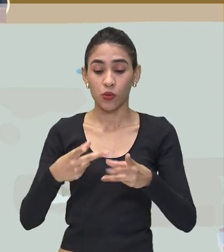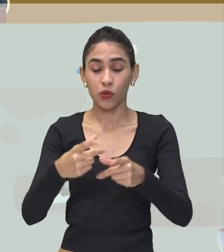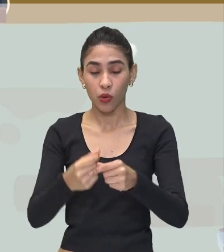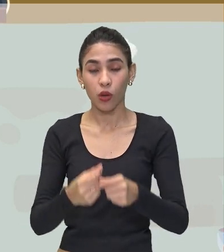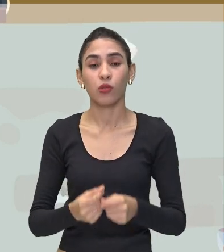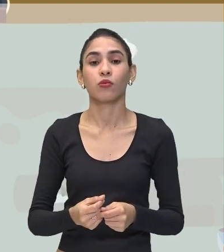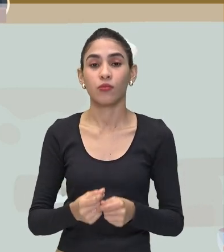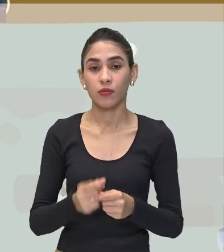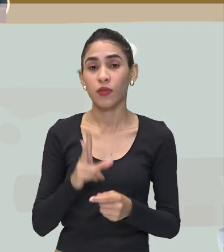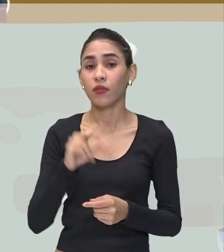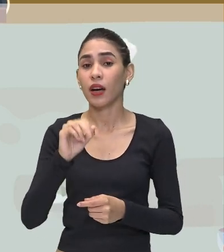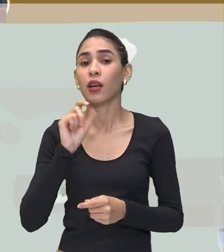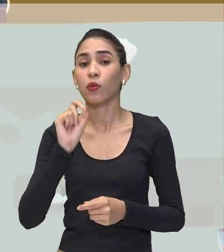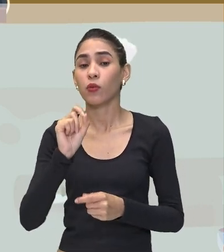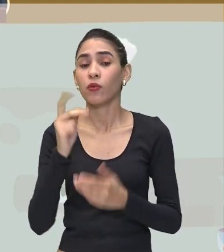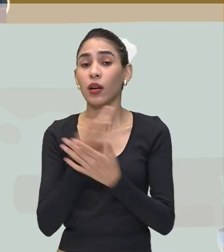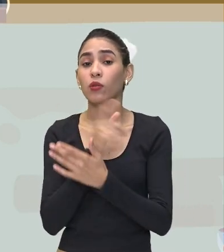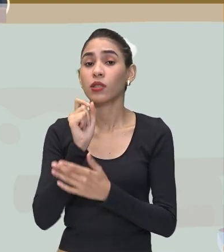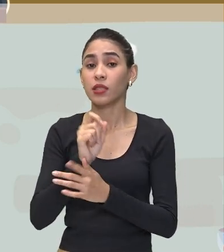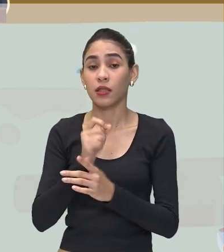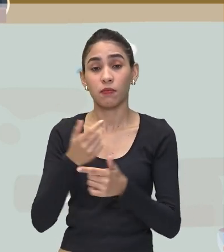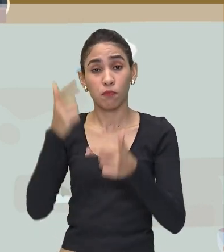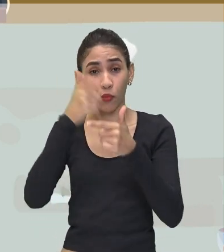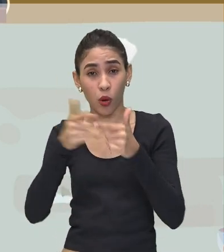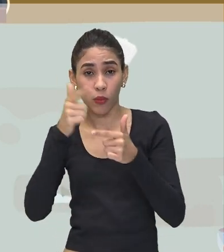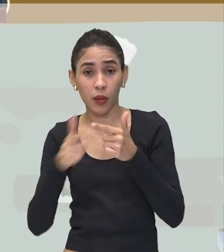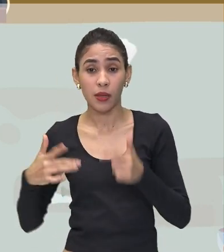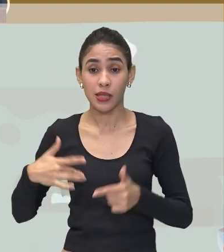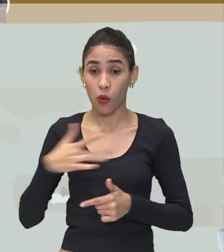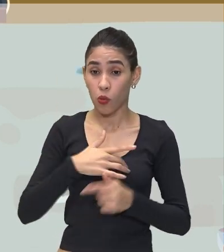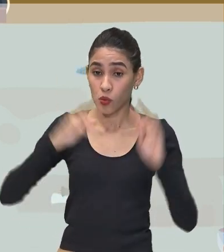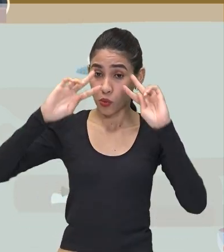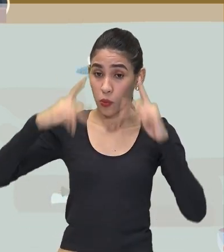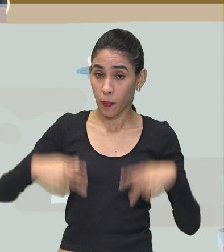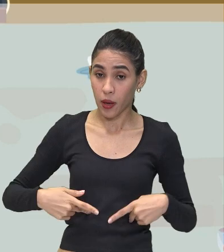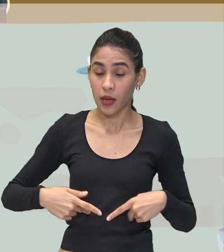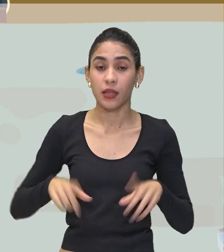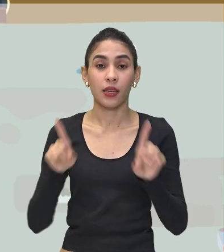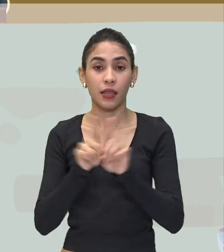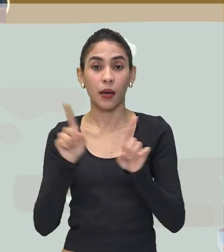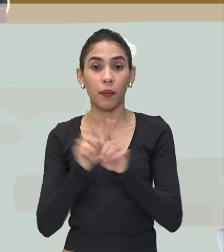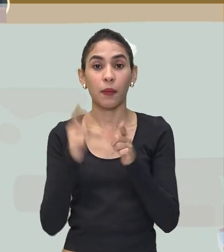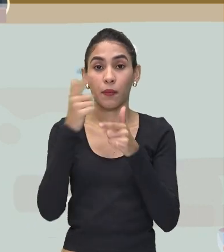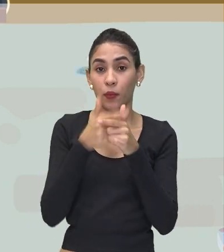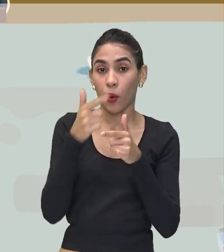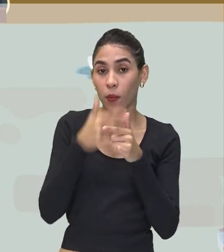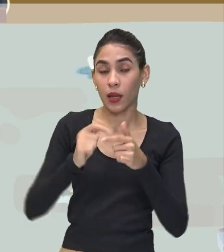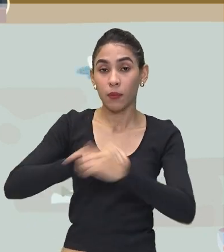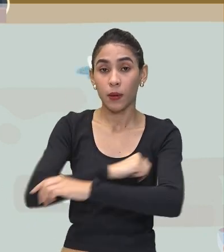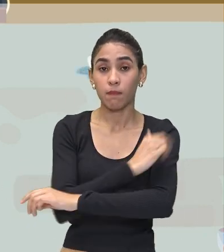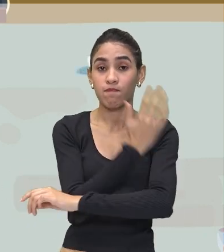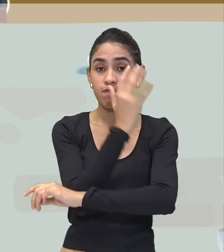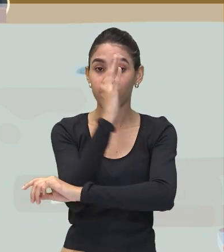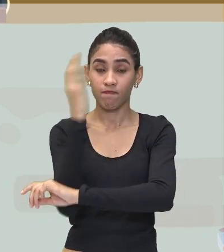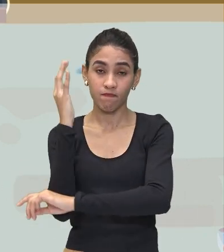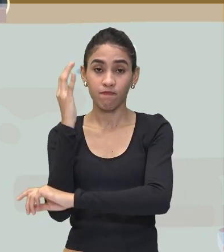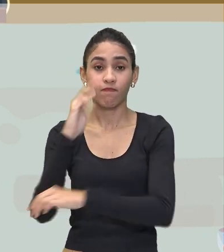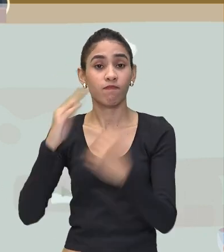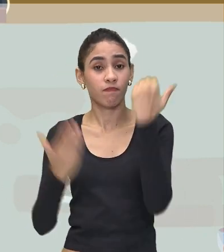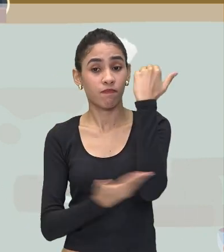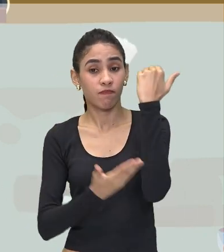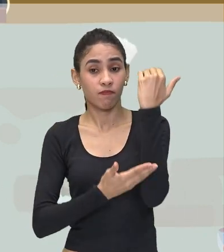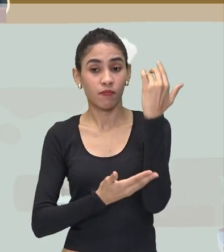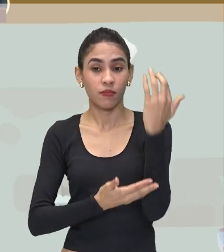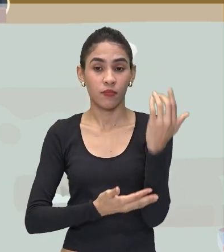A saúde humana Ocasiona danos A vegetação No processo De queimada Desmatamento E os